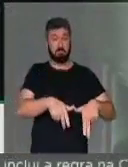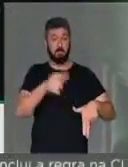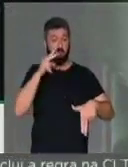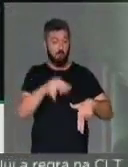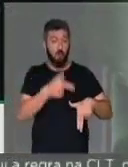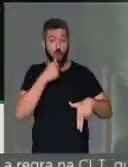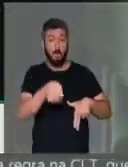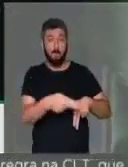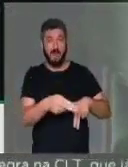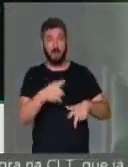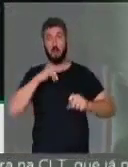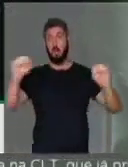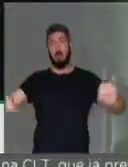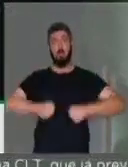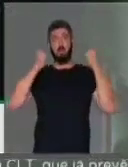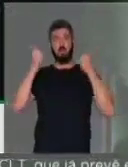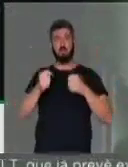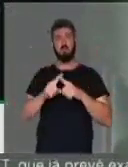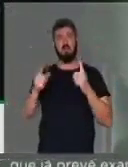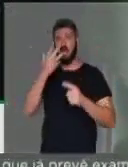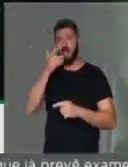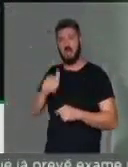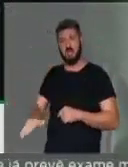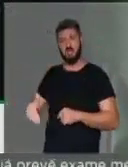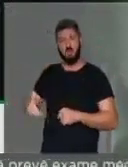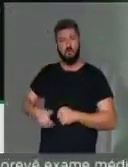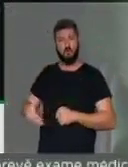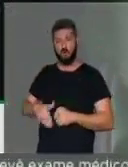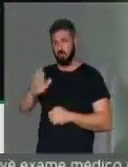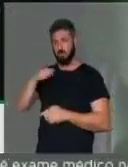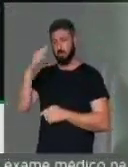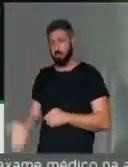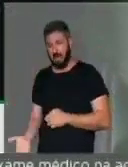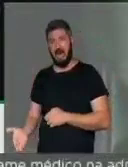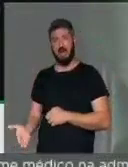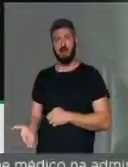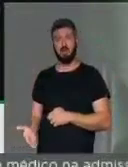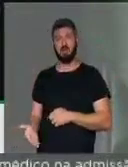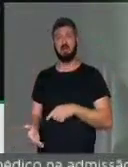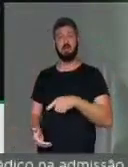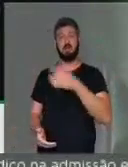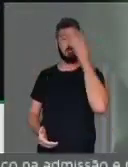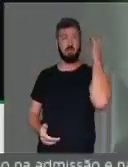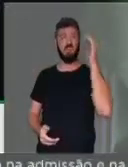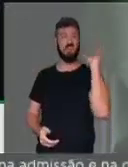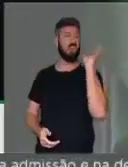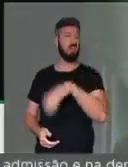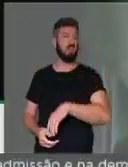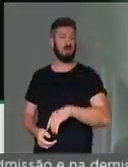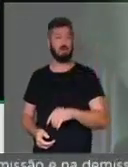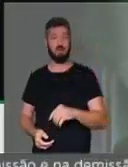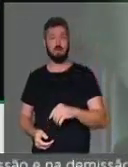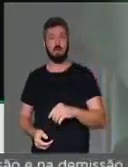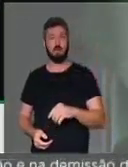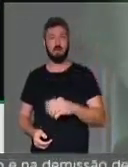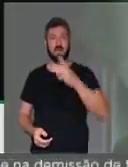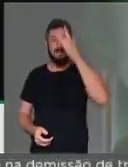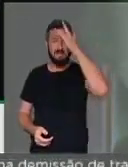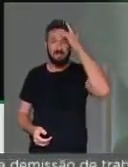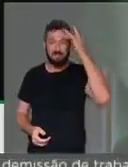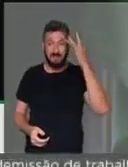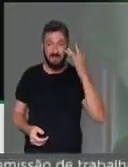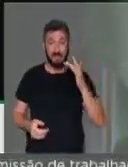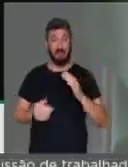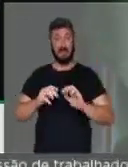casa. Mas uma criança desmaiar de fome não causa nenhuma revolta. Aos defensores do